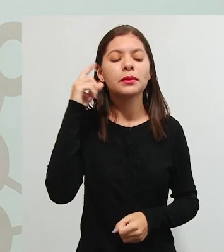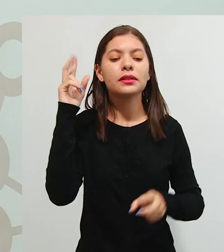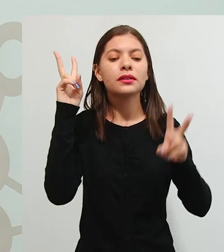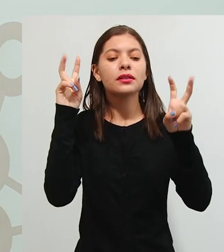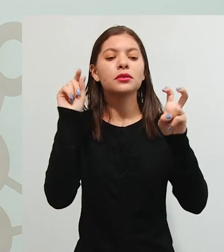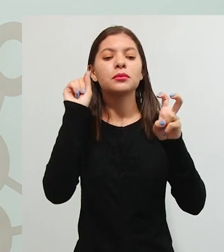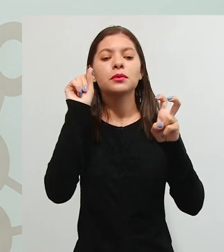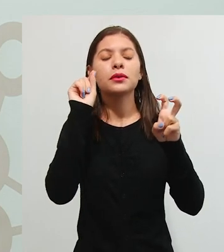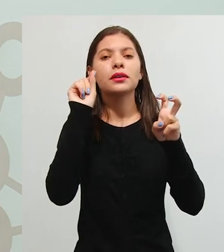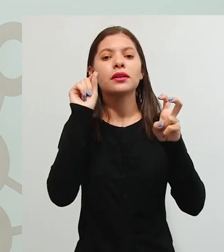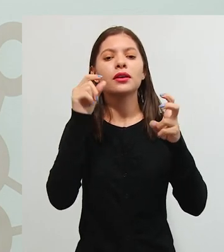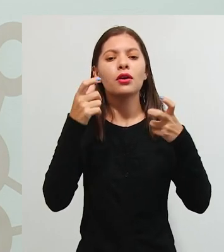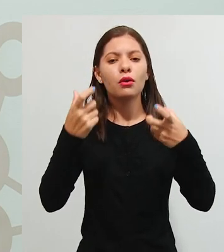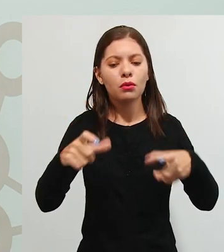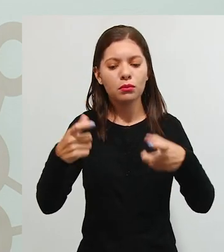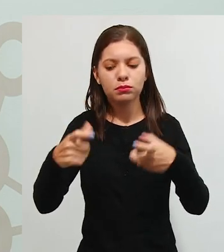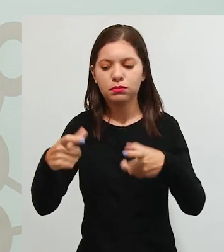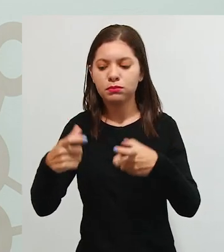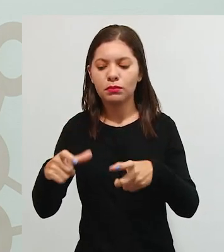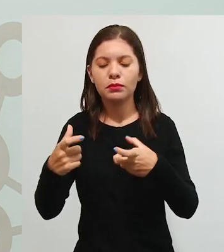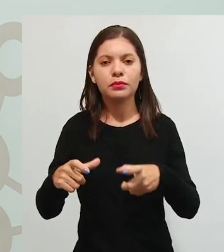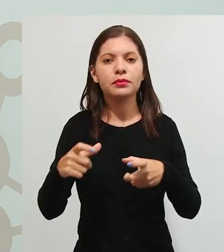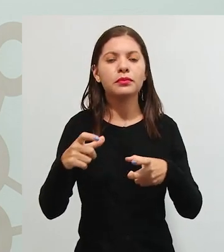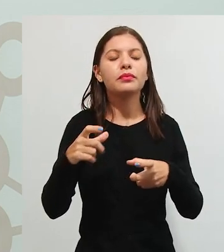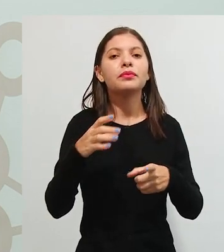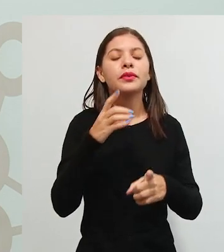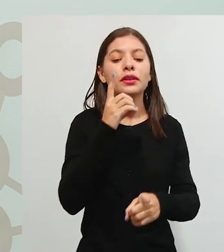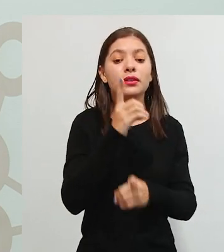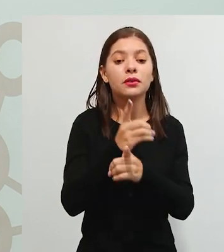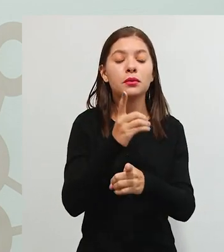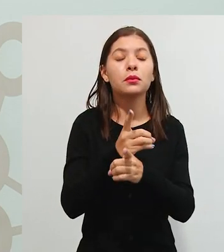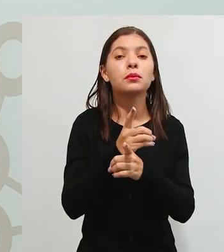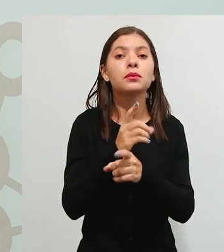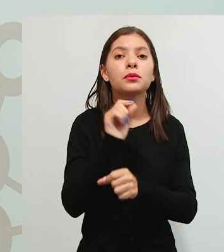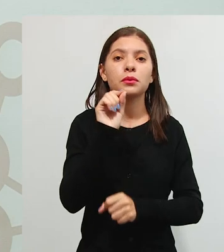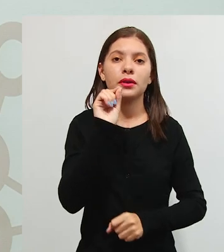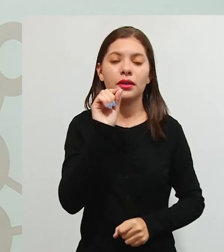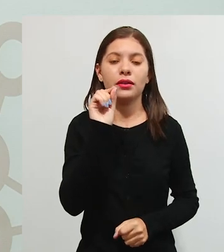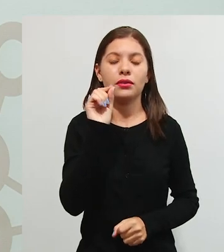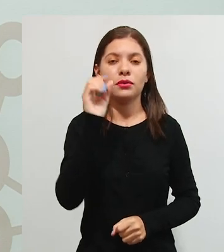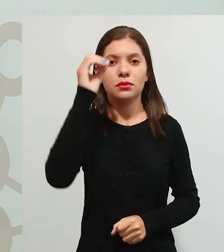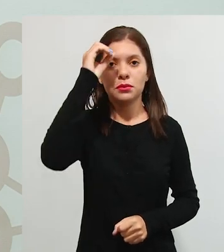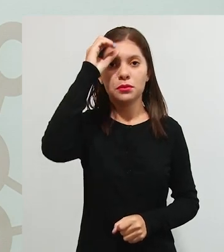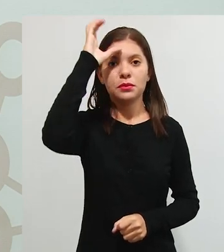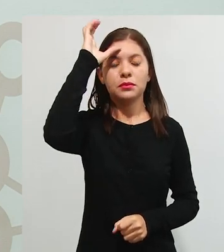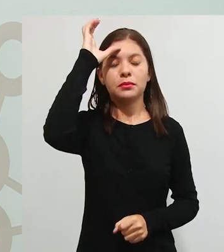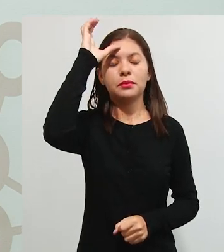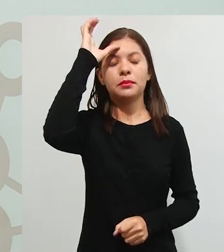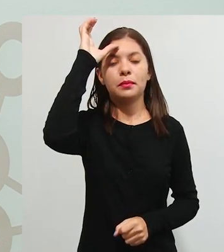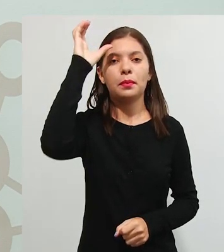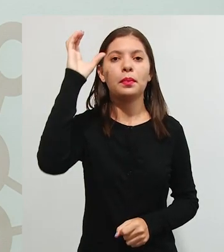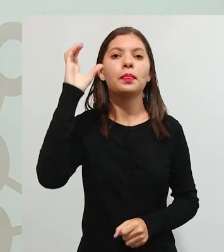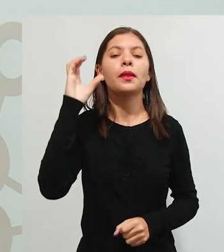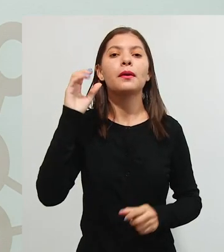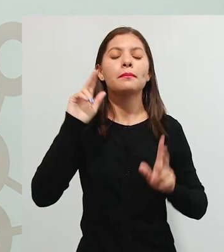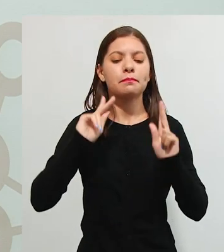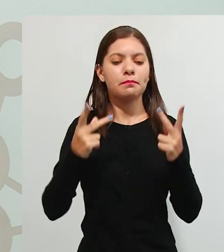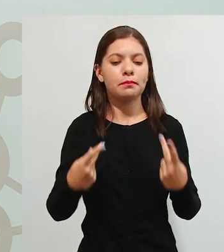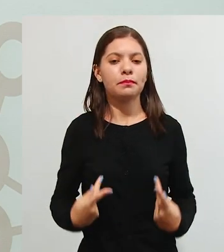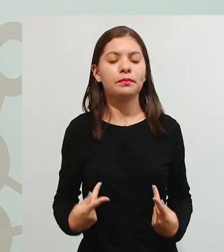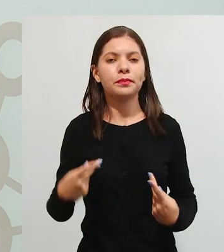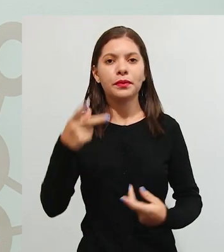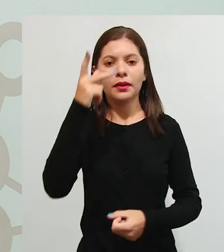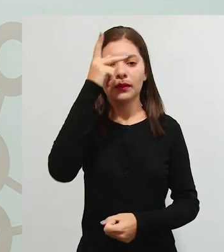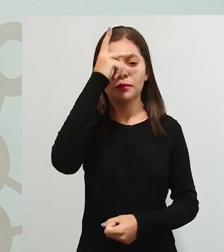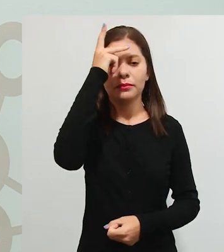onde se encontram os conhecimentos científicos acumulados pela humanidade que